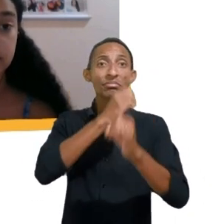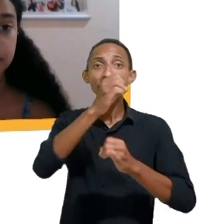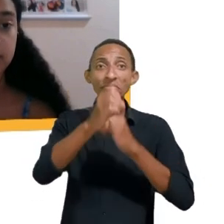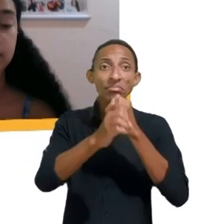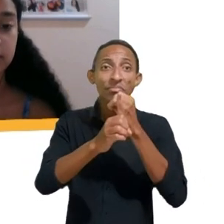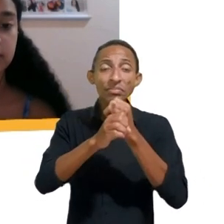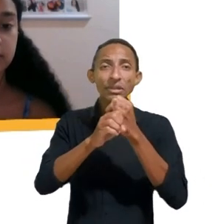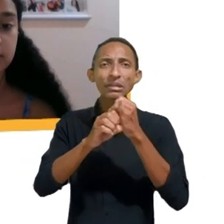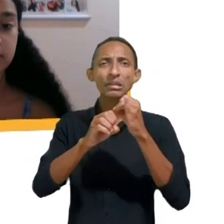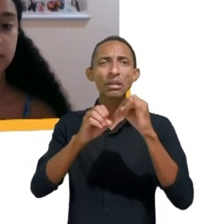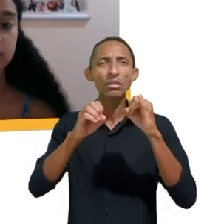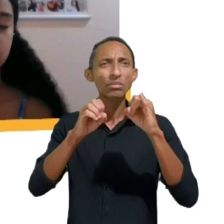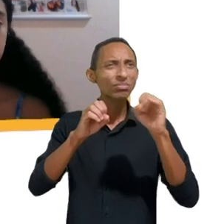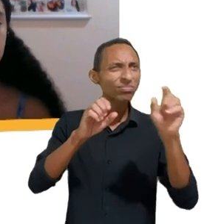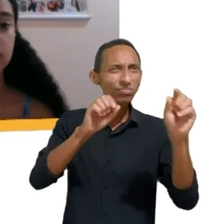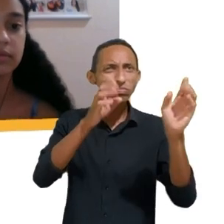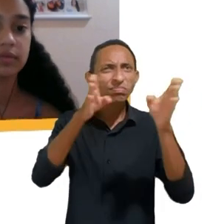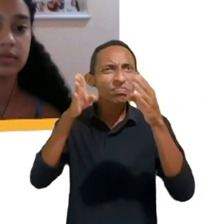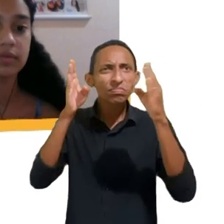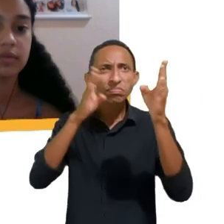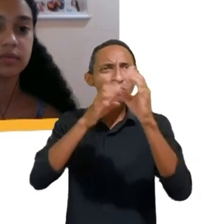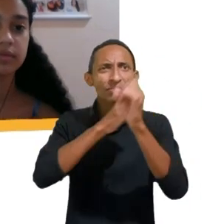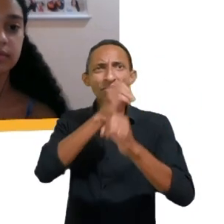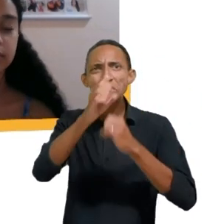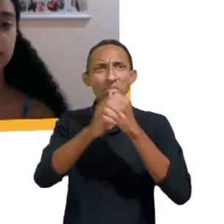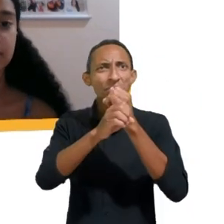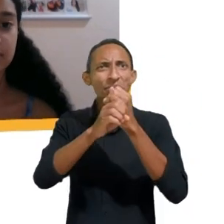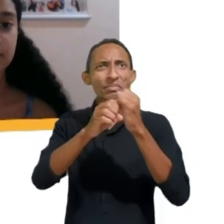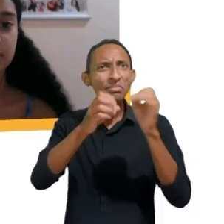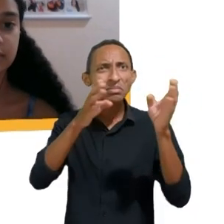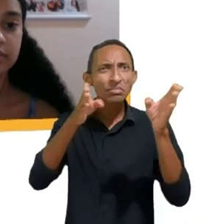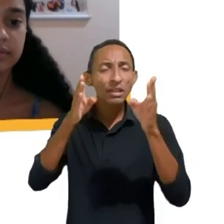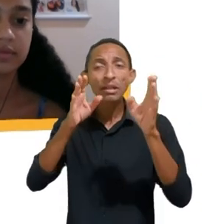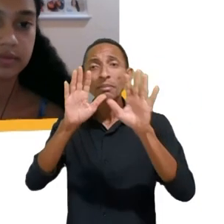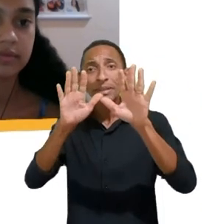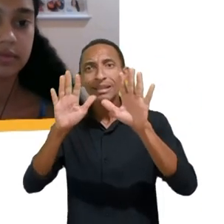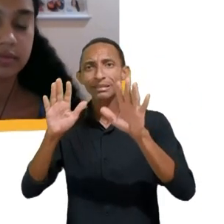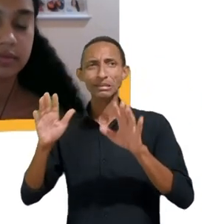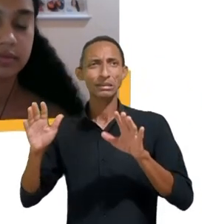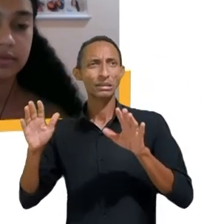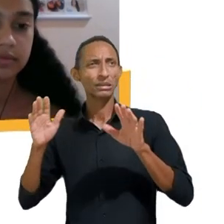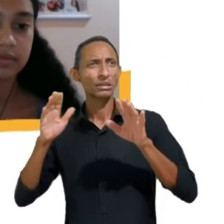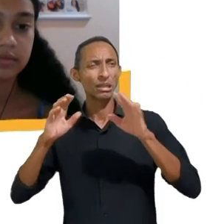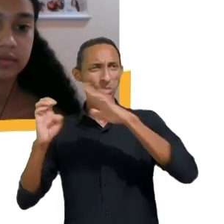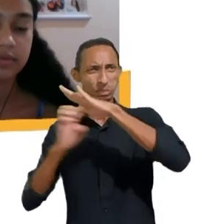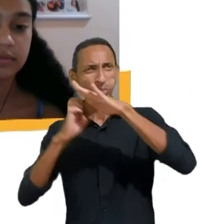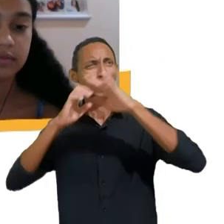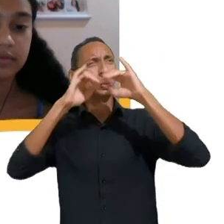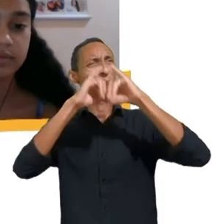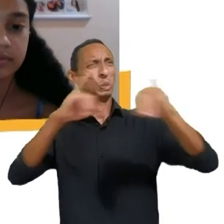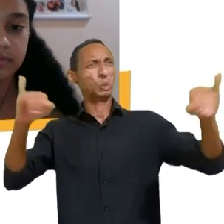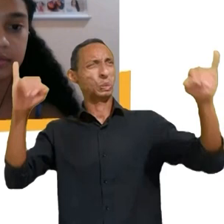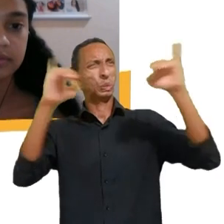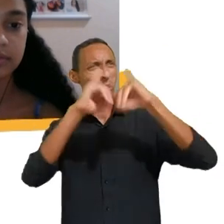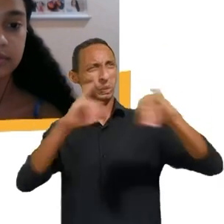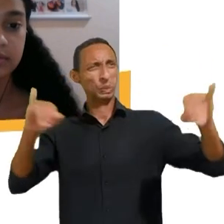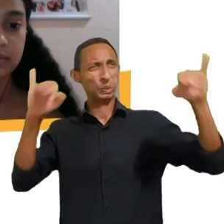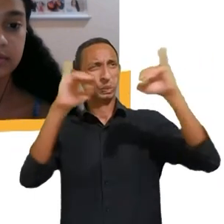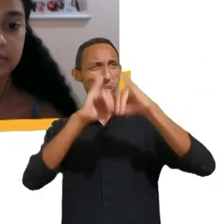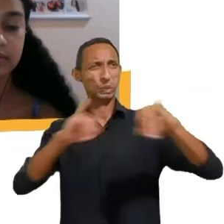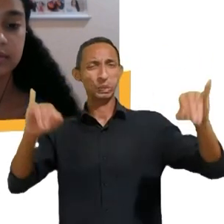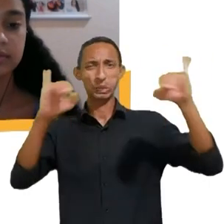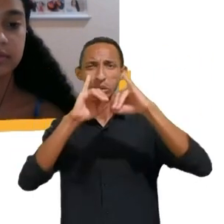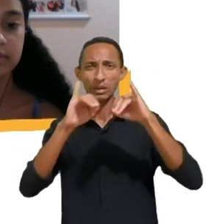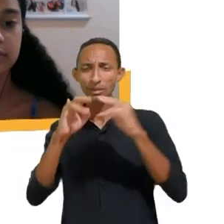mais atentos para isso mas a publicidade ela vem caindo no meio vem na paralela vem escondido vem disfarçado vem na